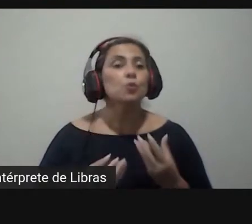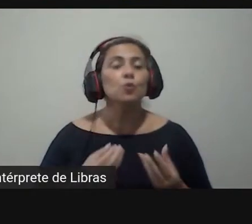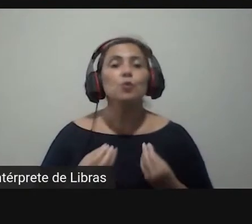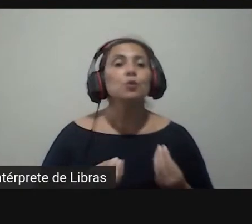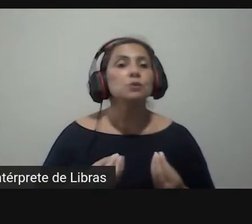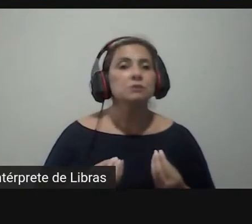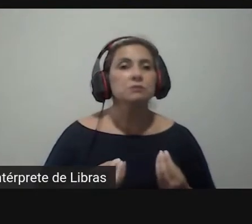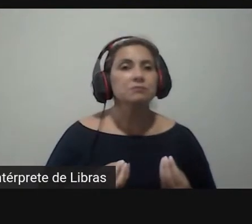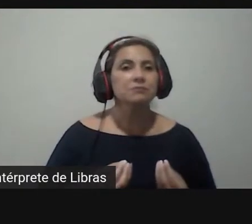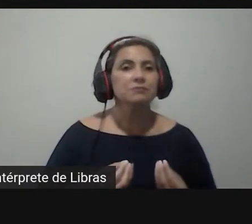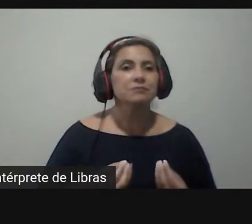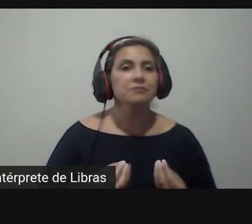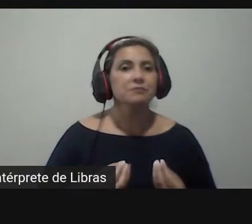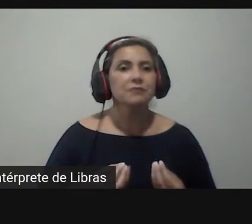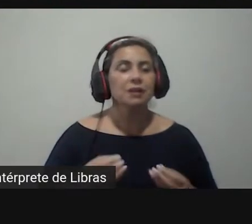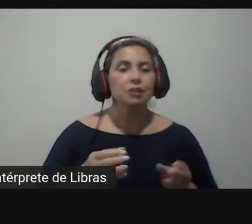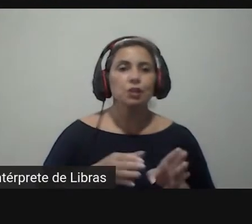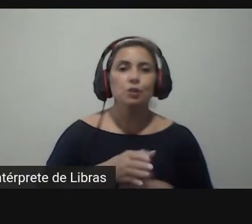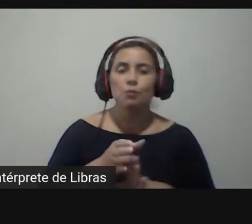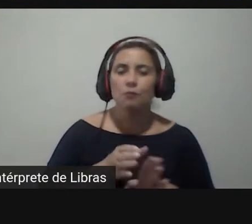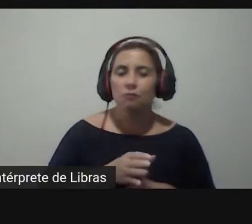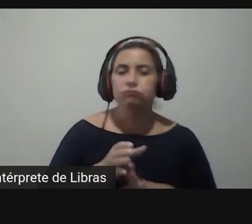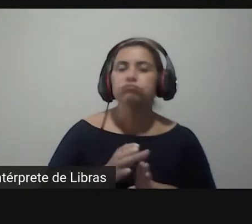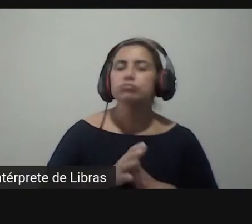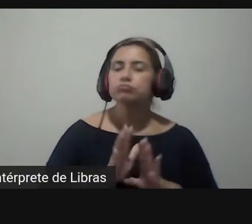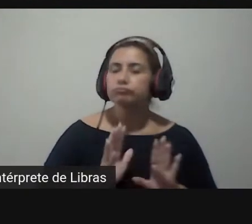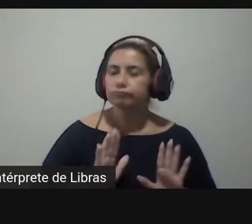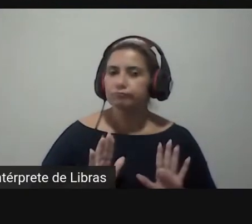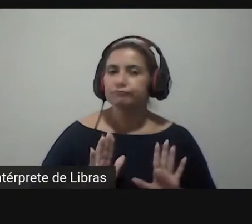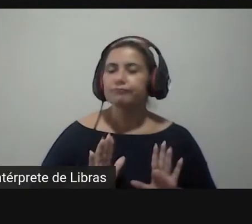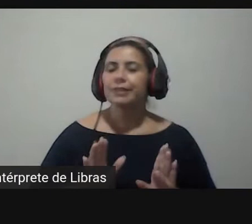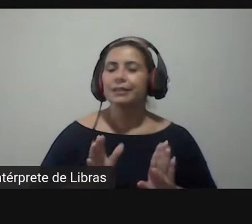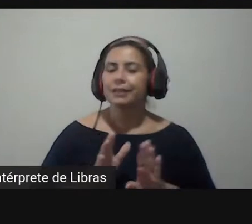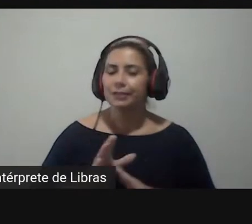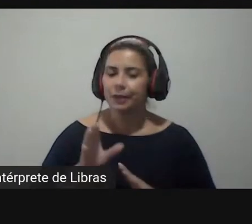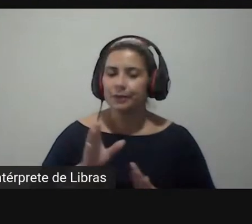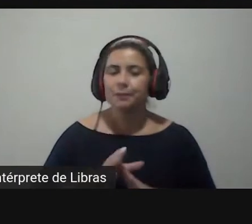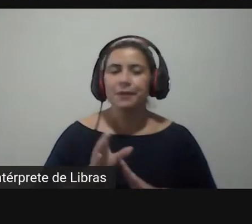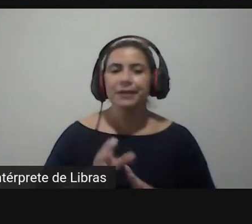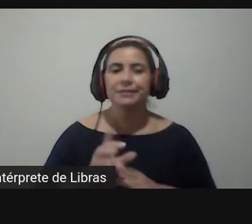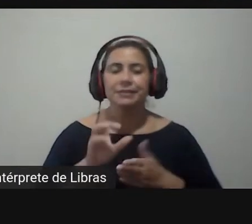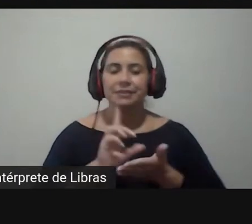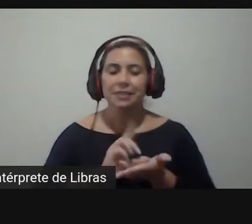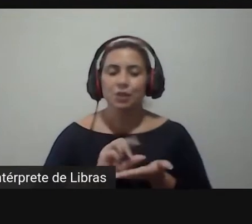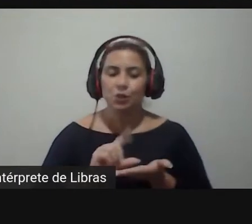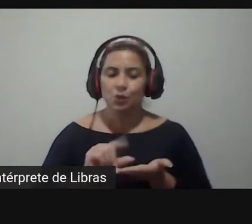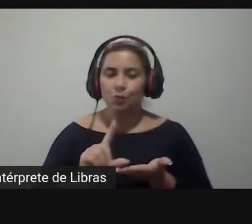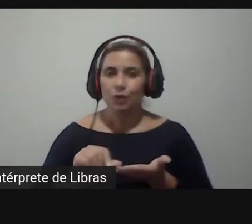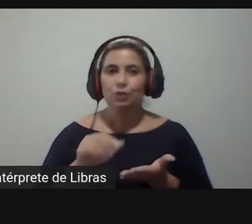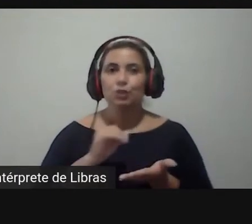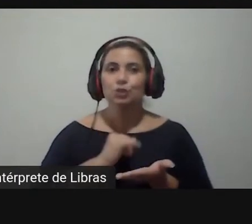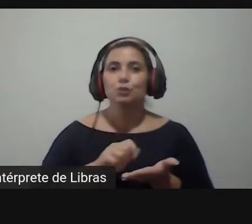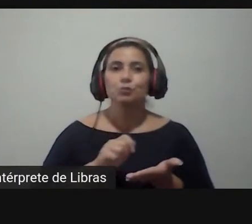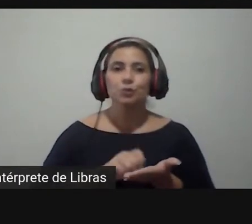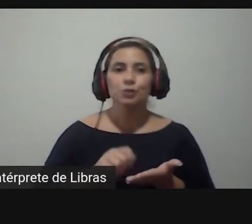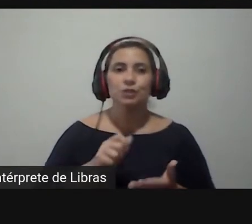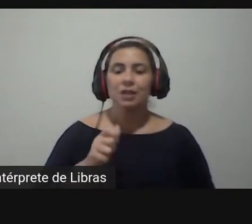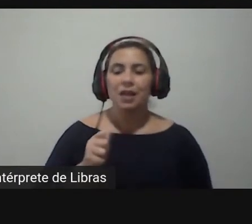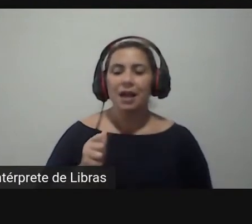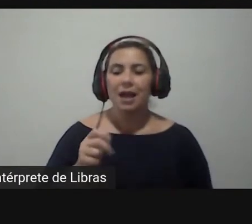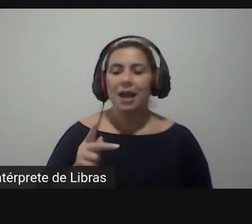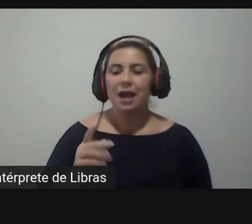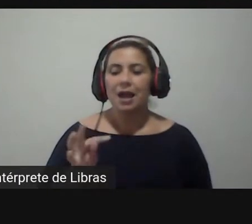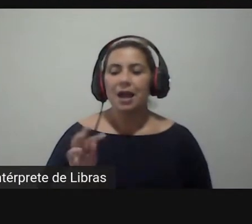tiver olha recomendo isso para concluir mesmo viu Fabrano recomendo que vocês vejam um artigo meu recentemente publicado chamado aptos para serem